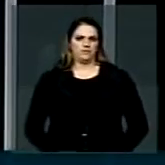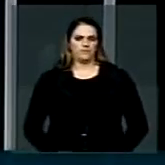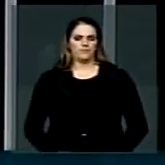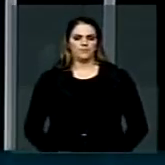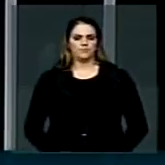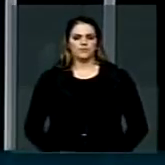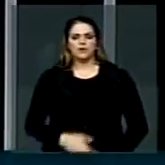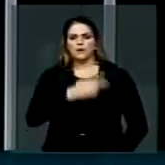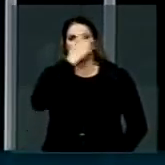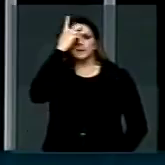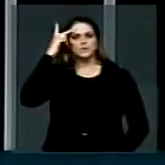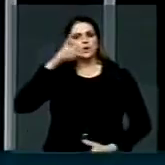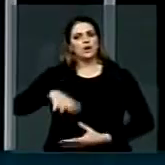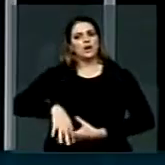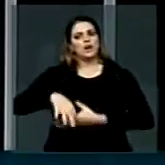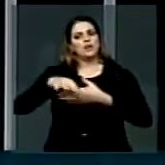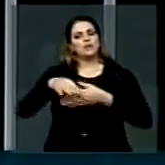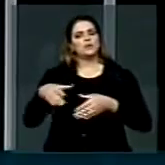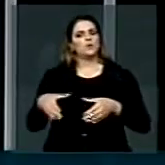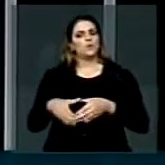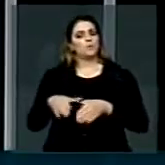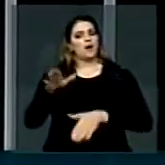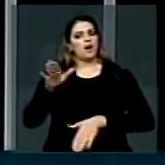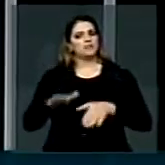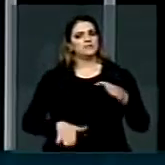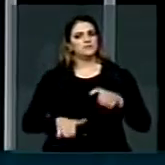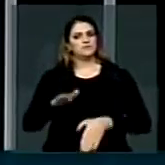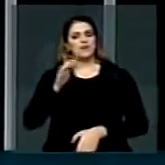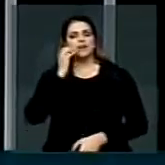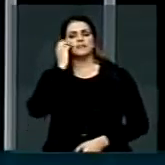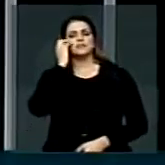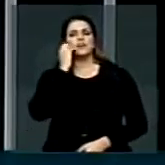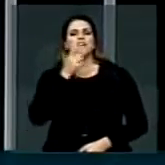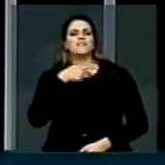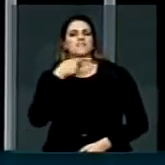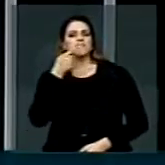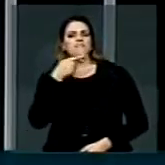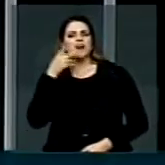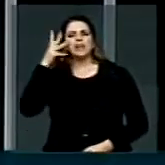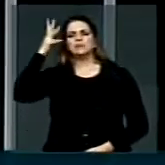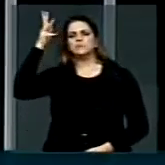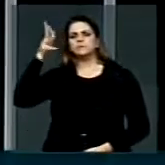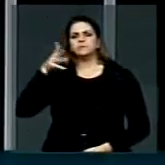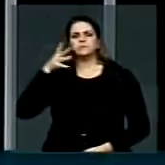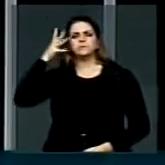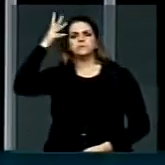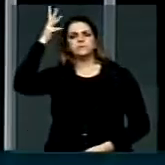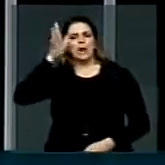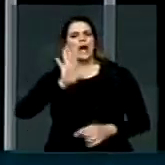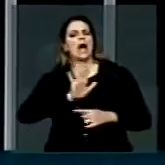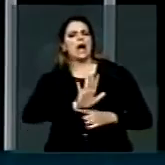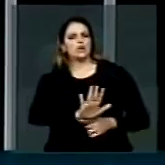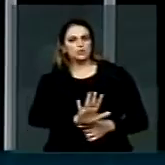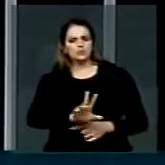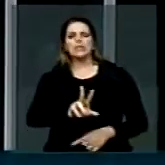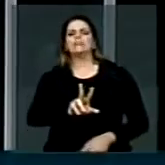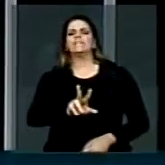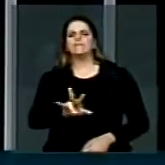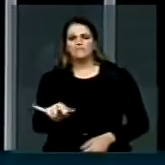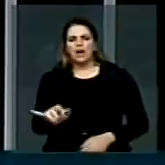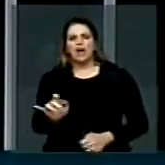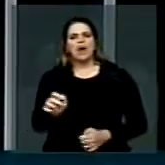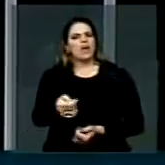Líderes partidários, muitas vezes que na base faz discurso favorável aos agentes comunitários,